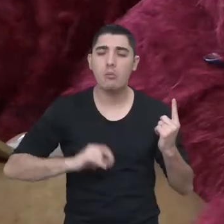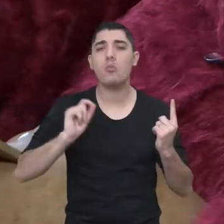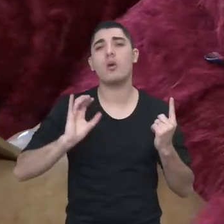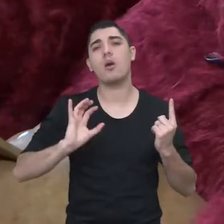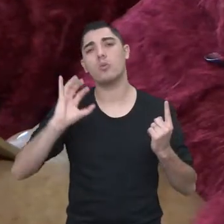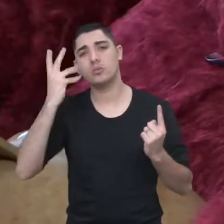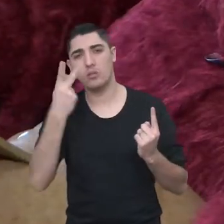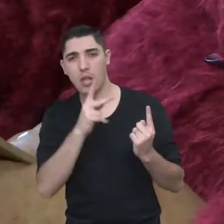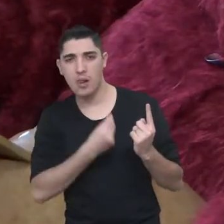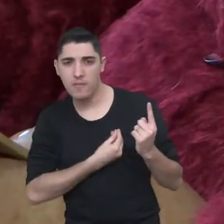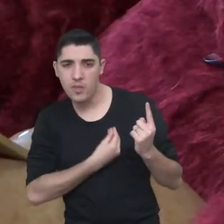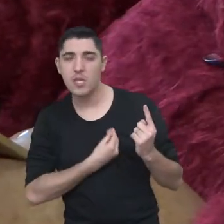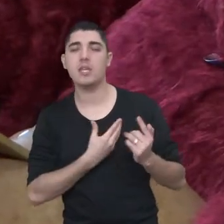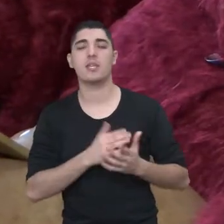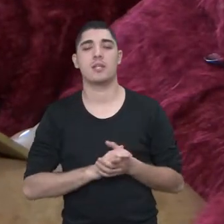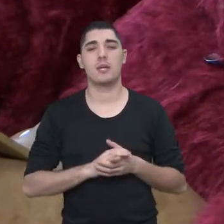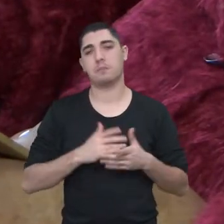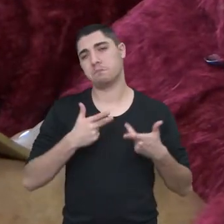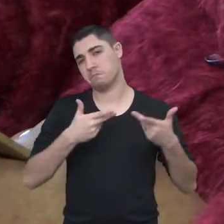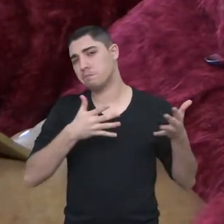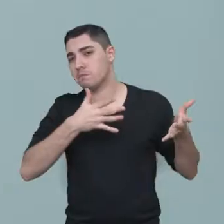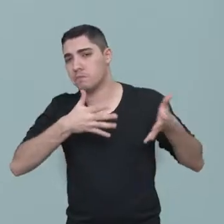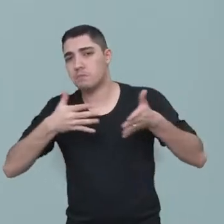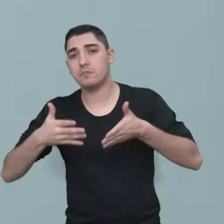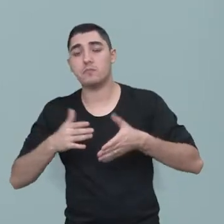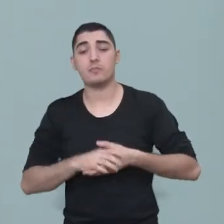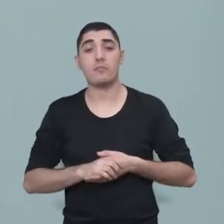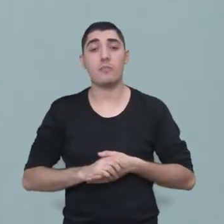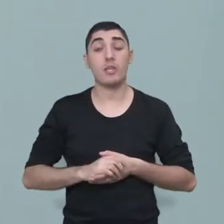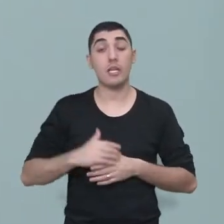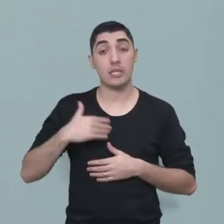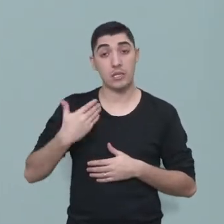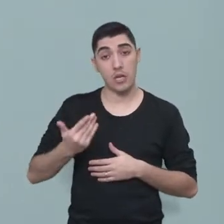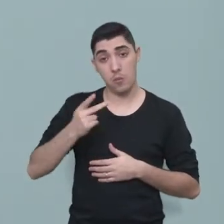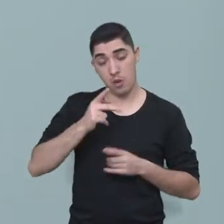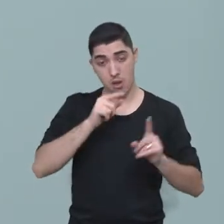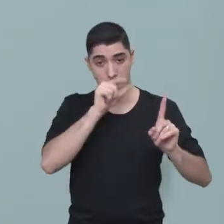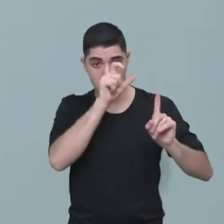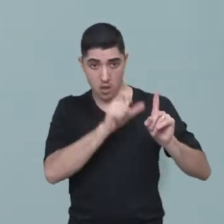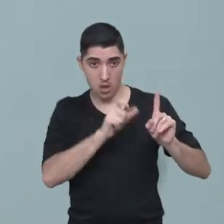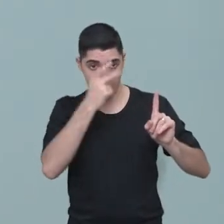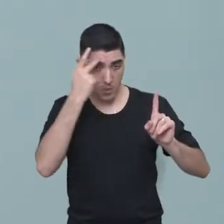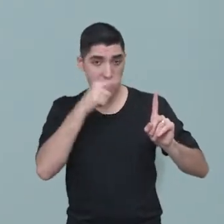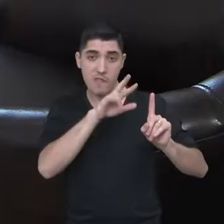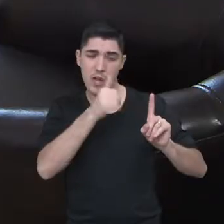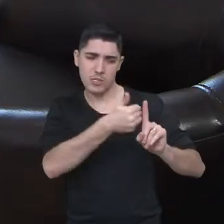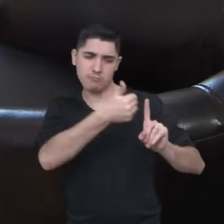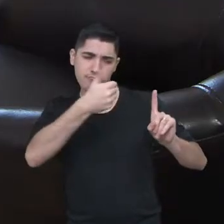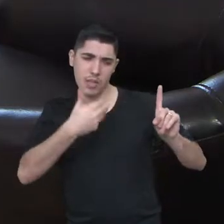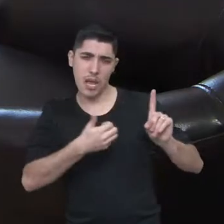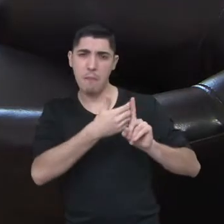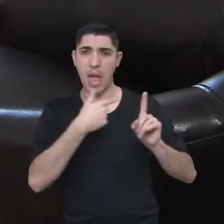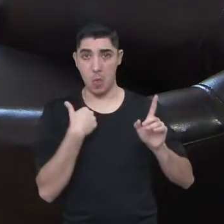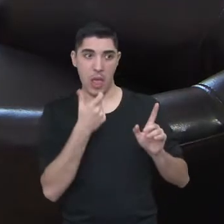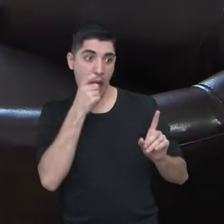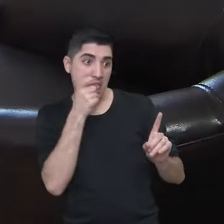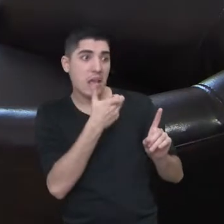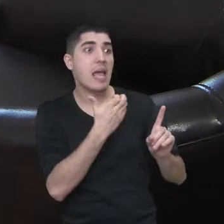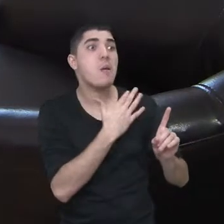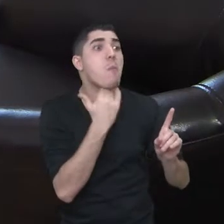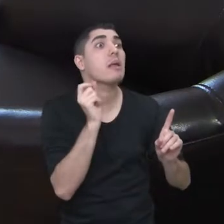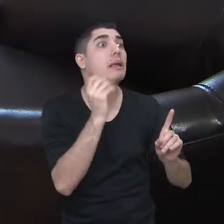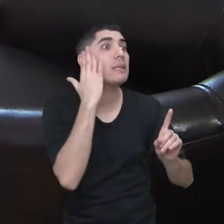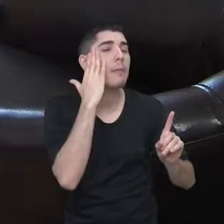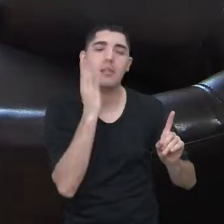ocorrido, né? E assim, nós fazemos com que a pessoa detalhe o ocorrido, não porque nos interesse a